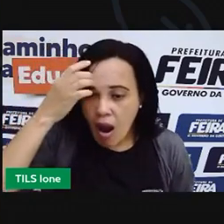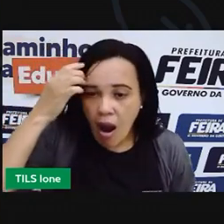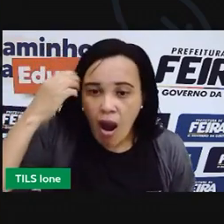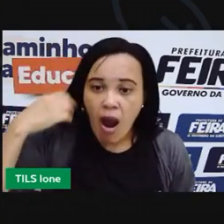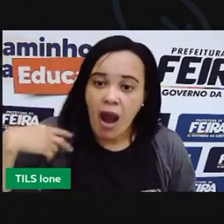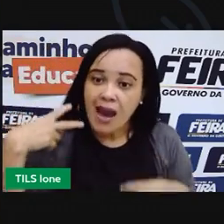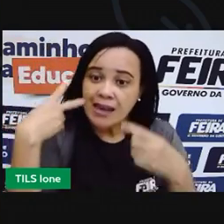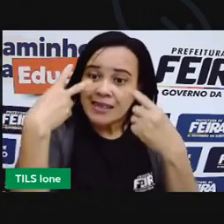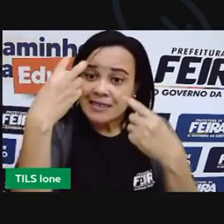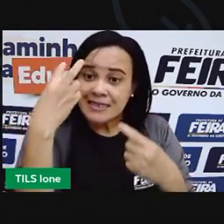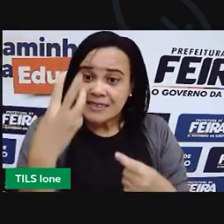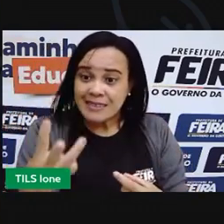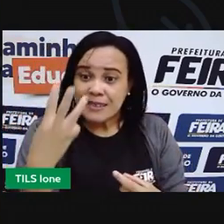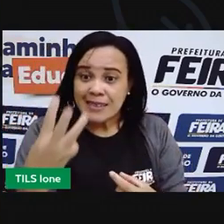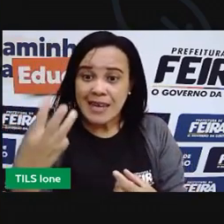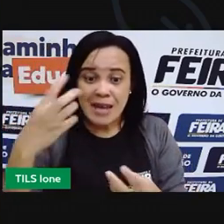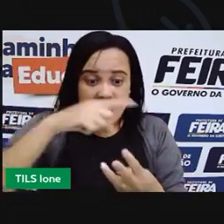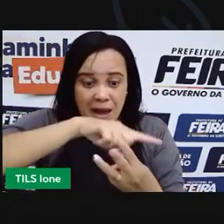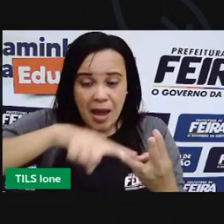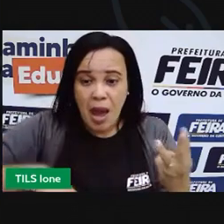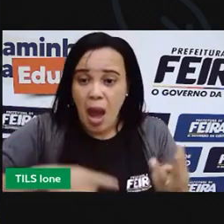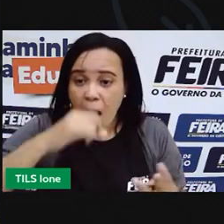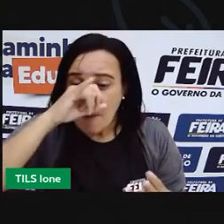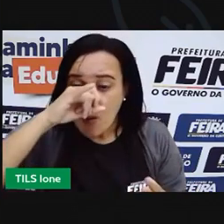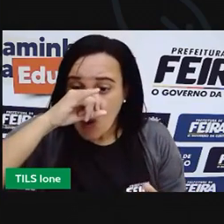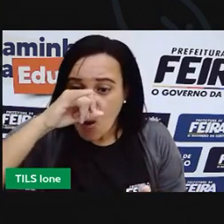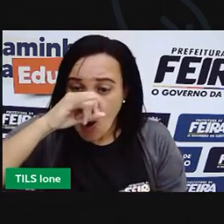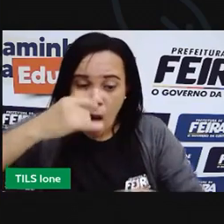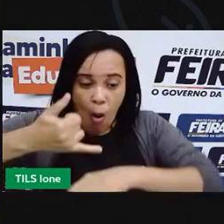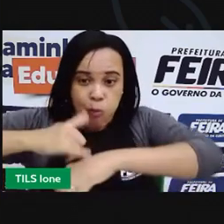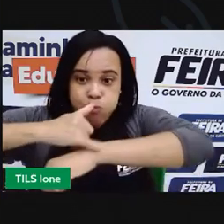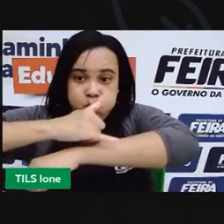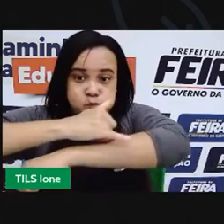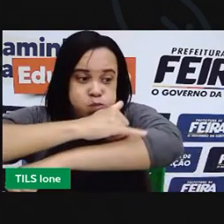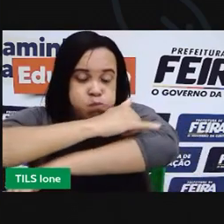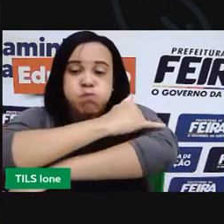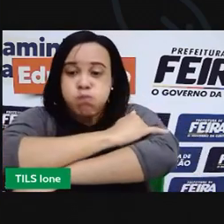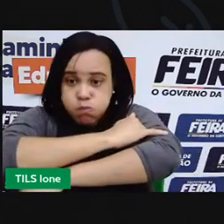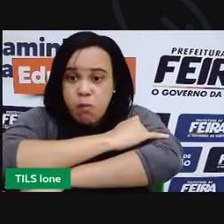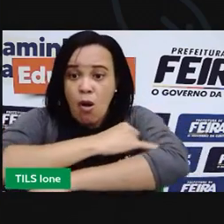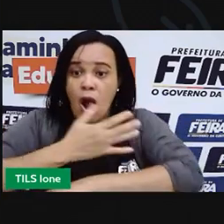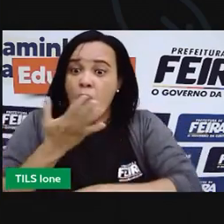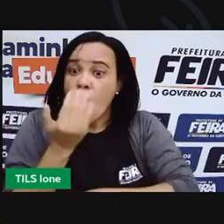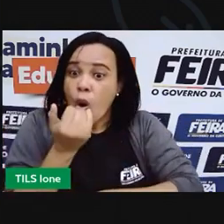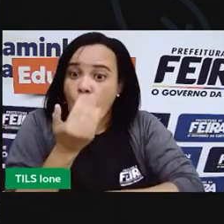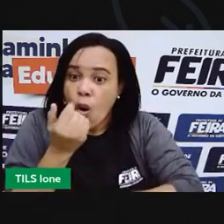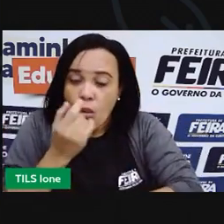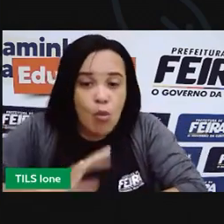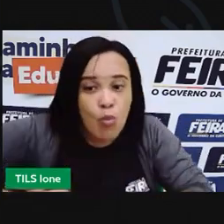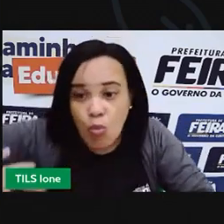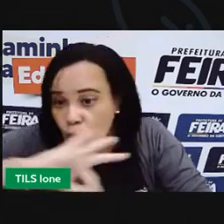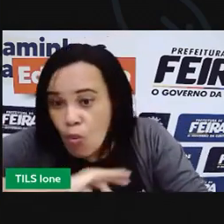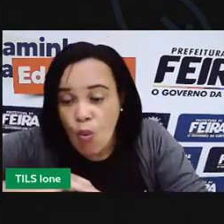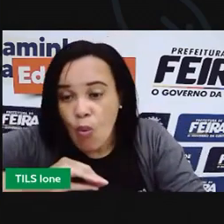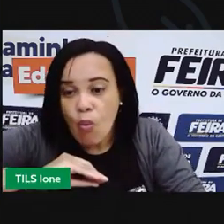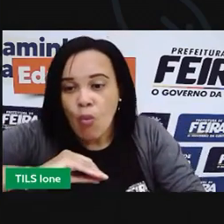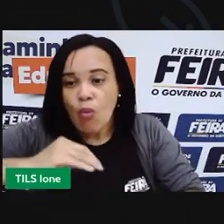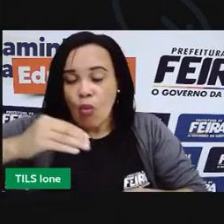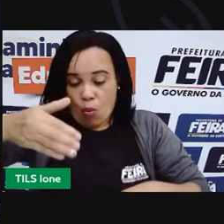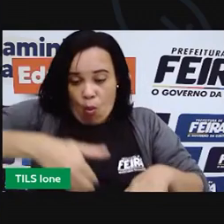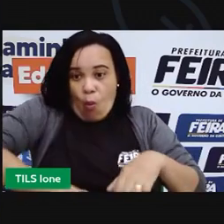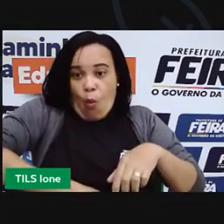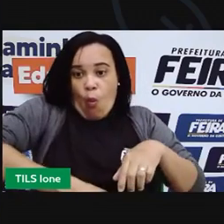Três porquinhos, bem gordinhos, eu vou comer todos vocês e vou matar minha